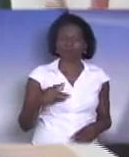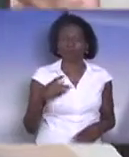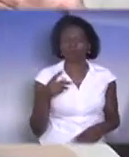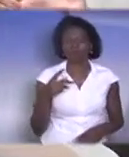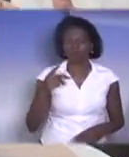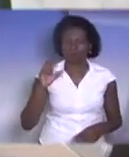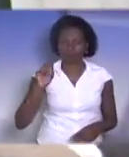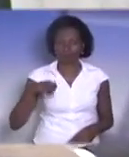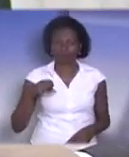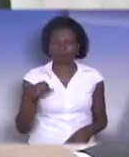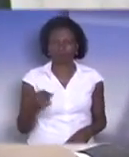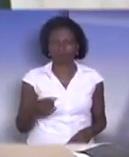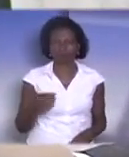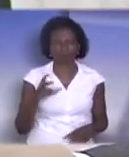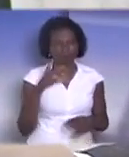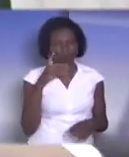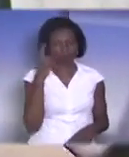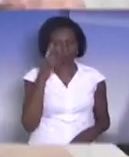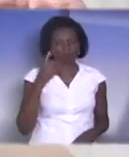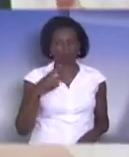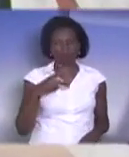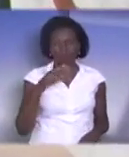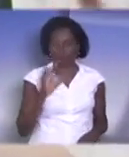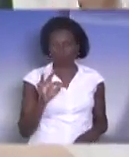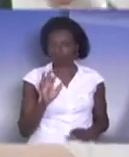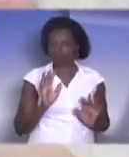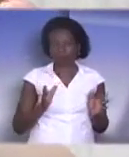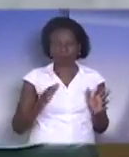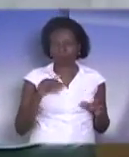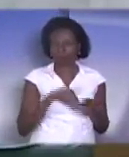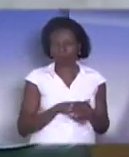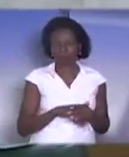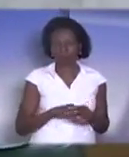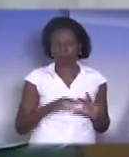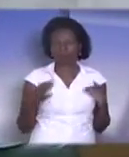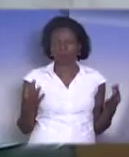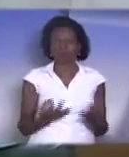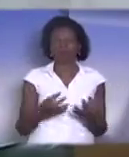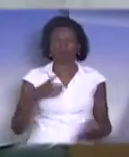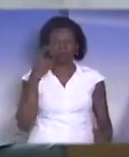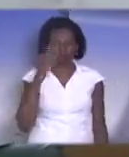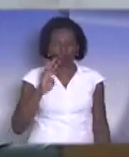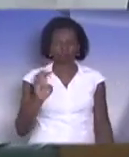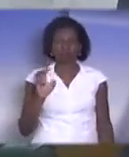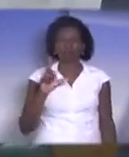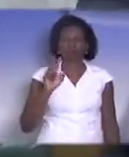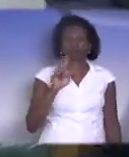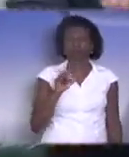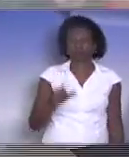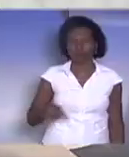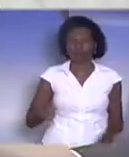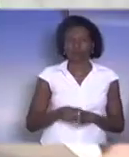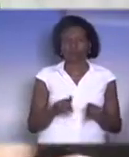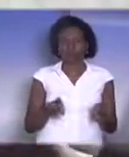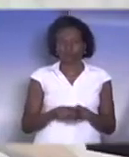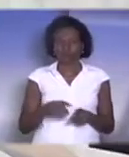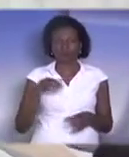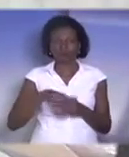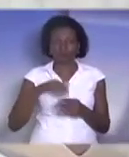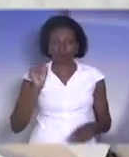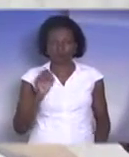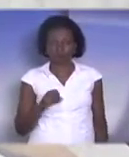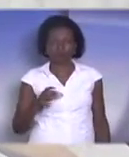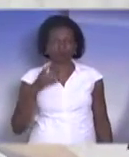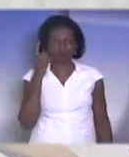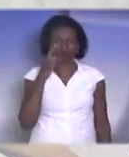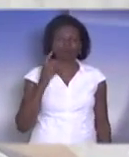o voto na plenitude favorável, mas registro mais uma vez, deputado Barba e deputado Luiz Fernando, voto favorável pela excelência. Pela ordem,